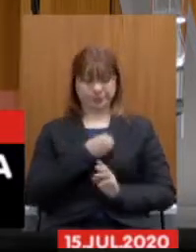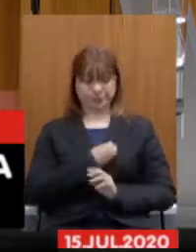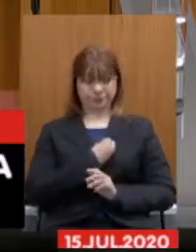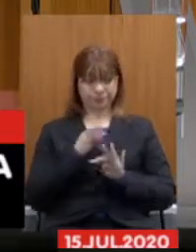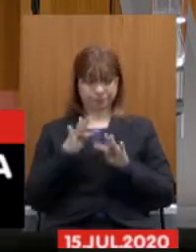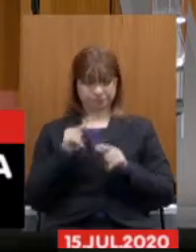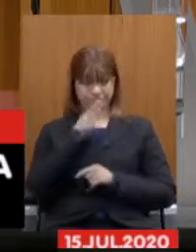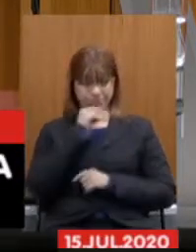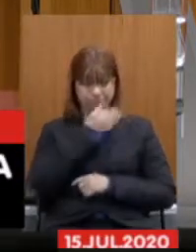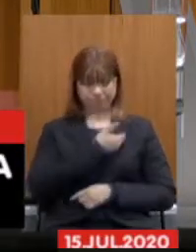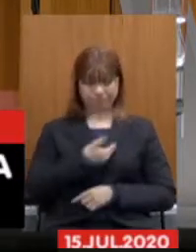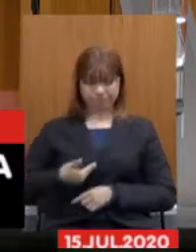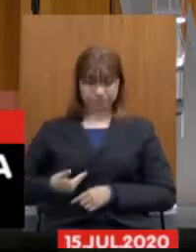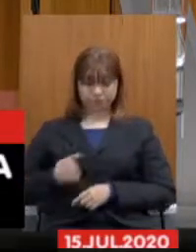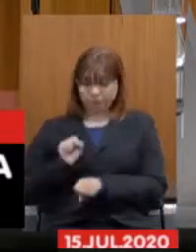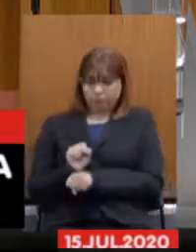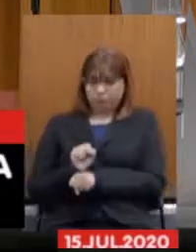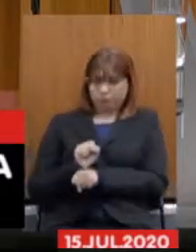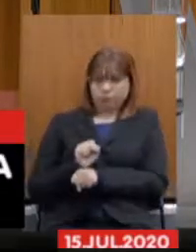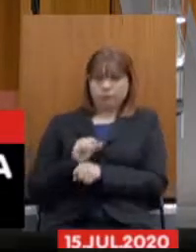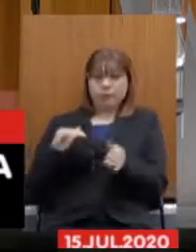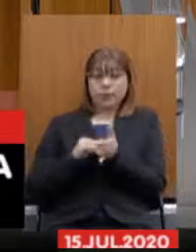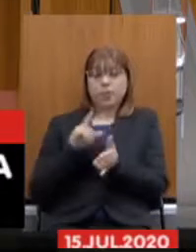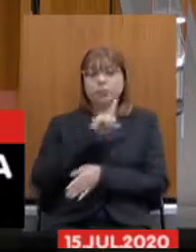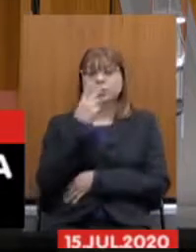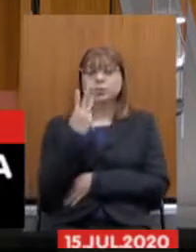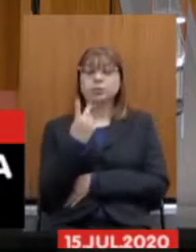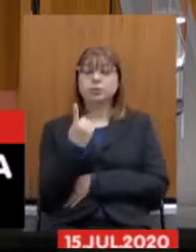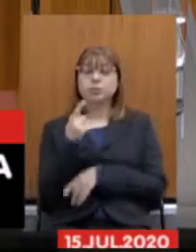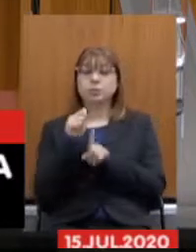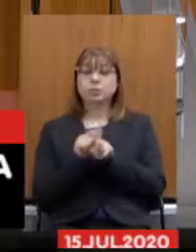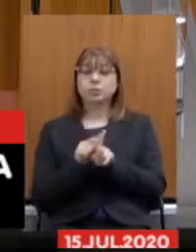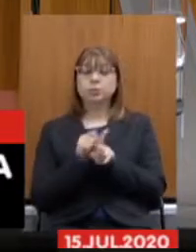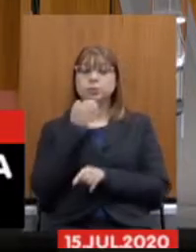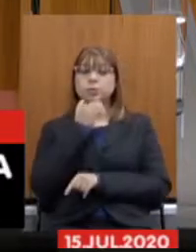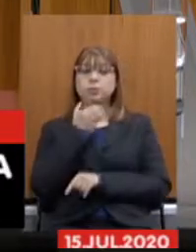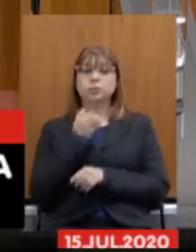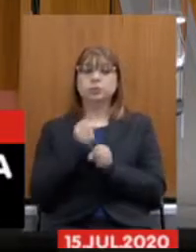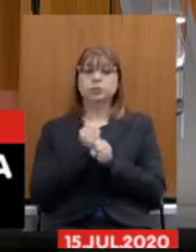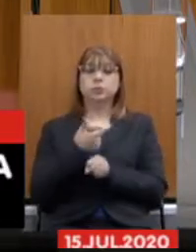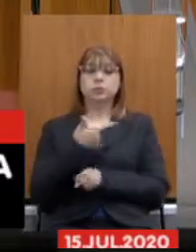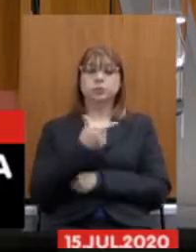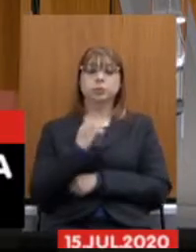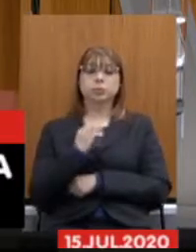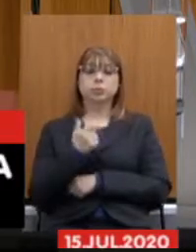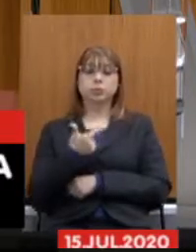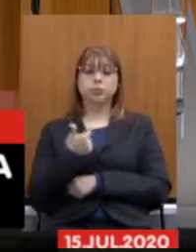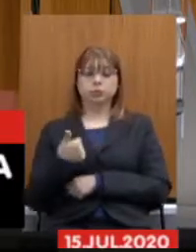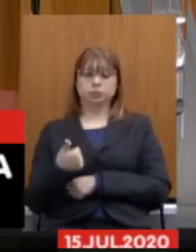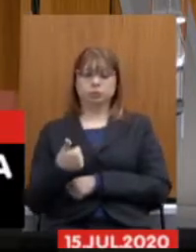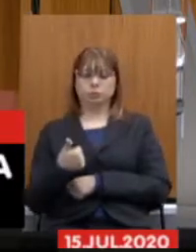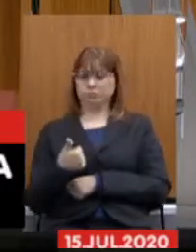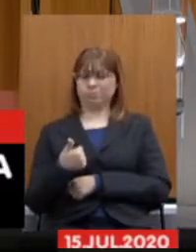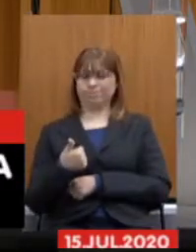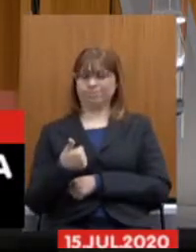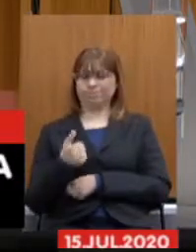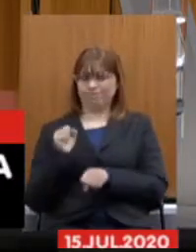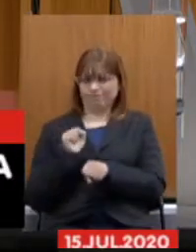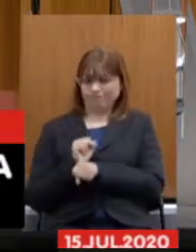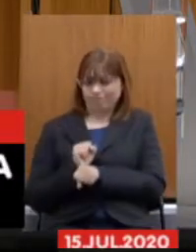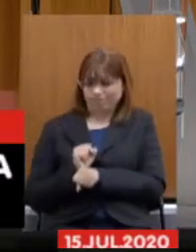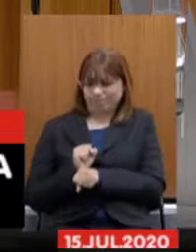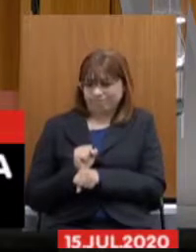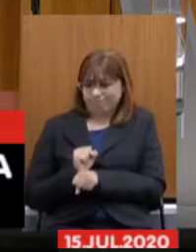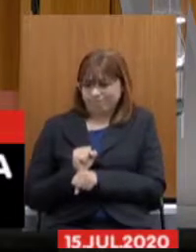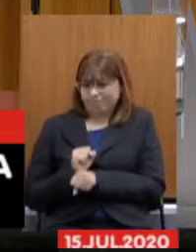foi congelada até 31 de dezembro de 2021 e não foi congelada só o valor que